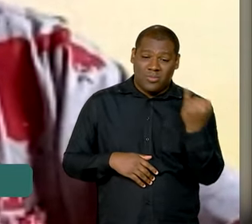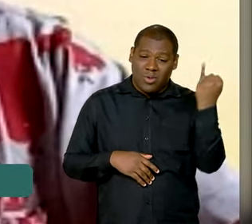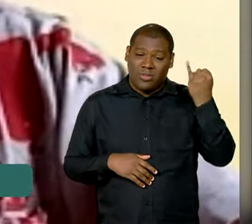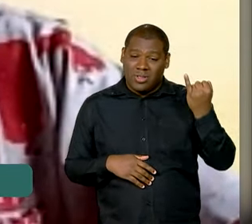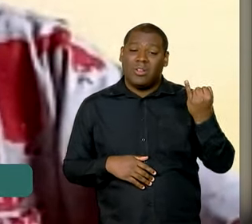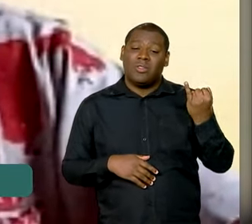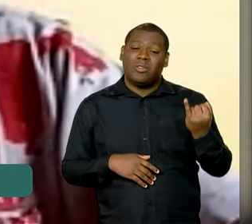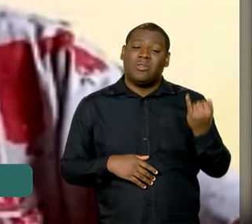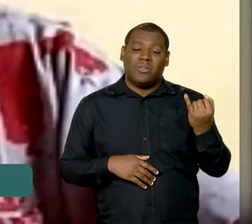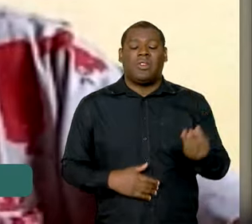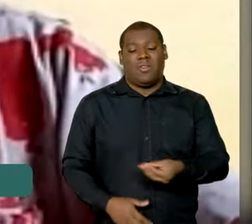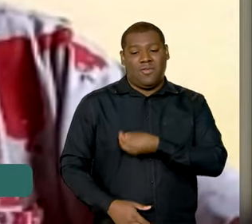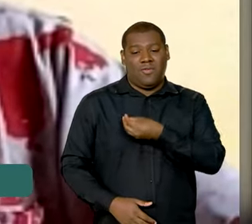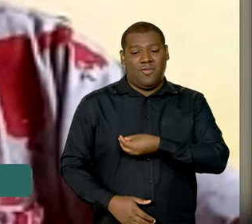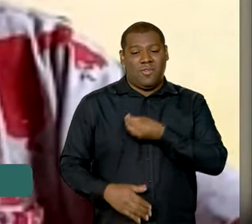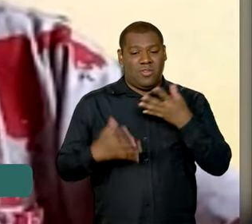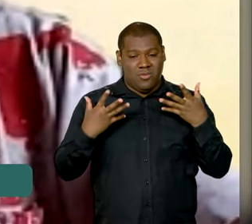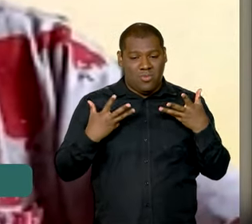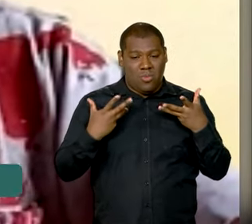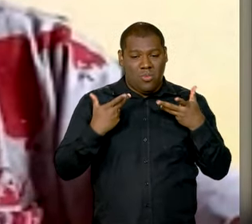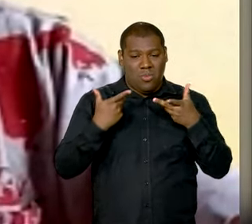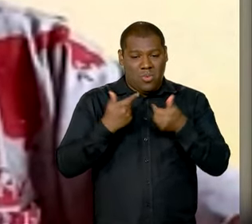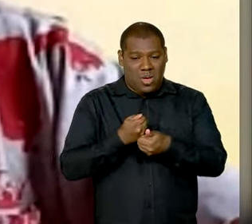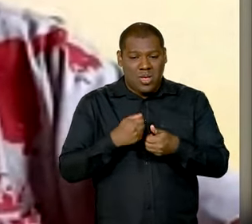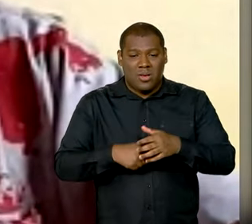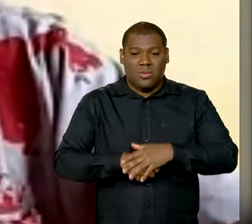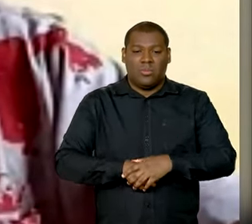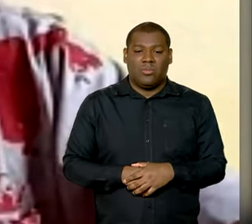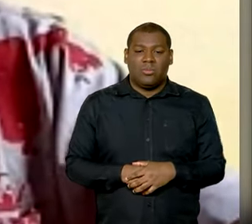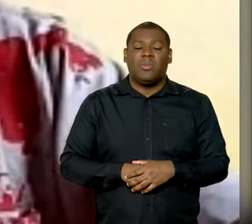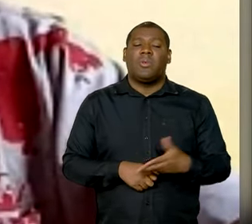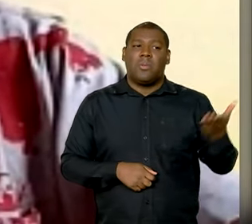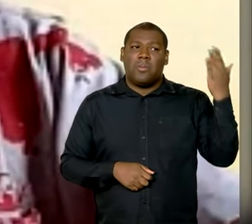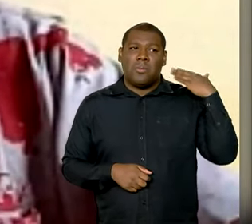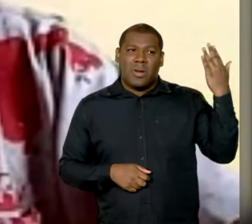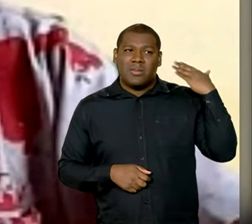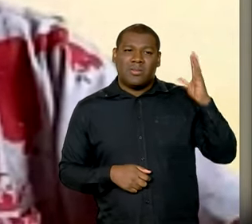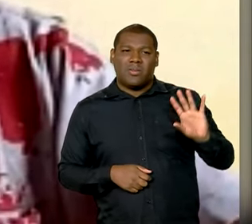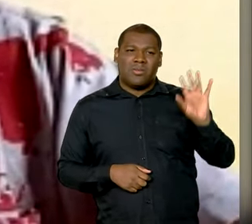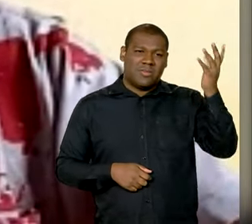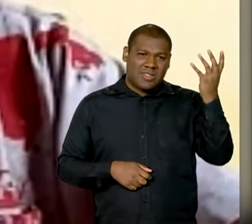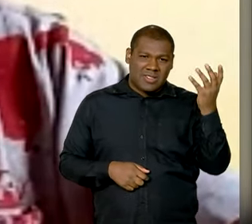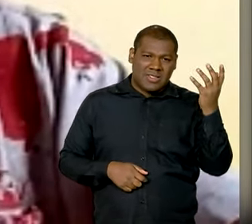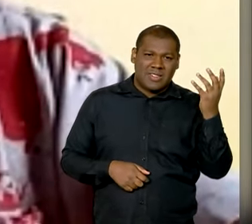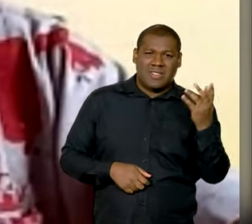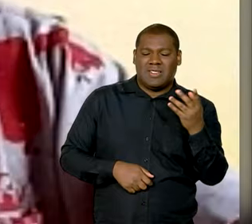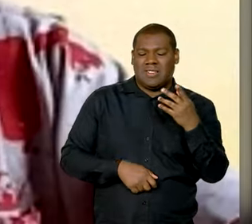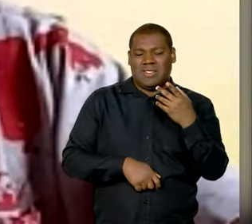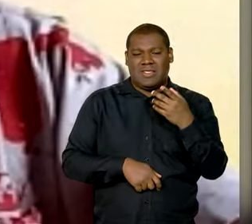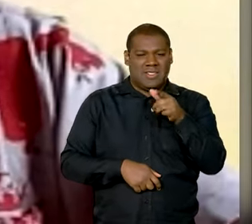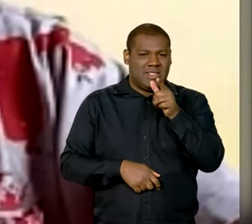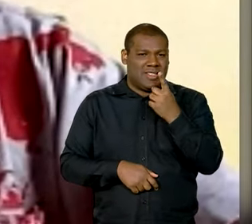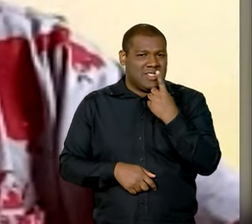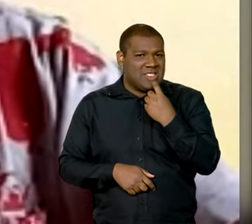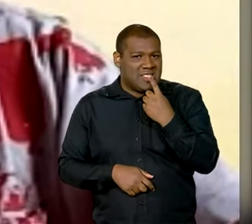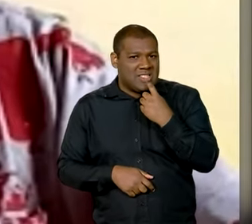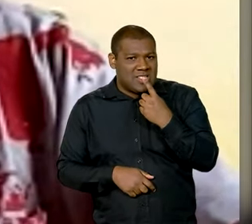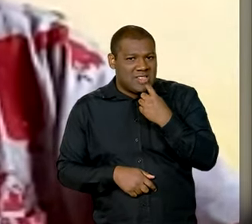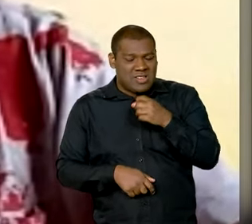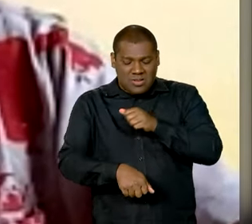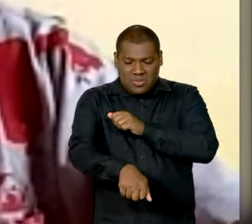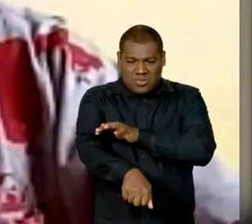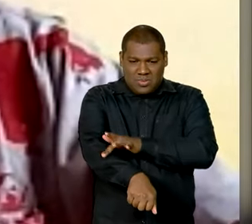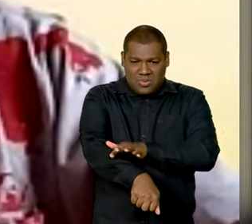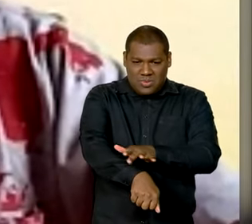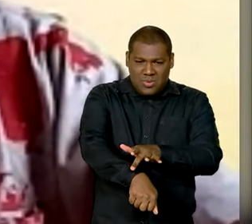de vida. Quando aconteceria algum sangramento, algum caso, algum acidente, a gente